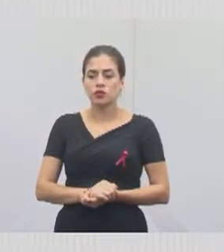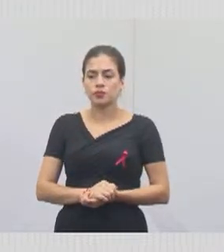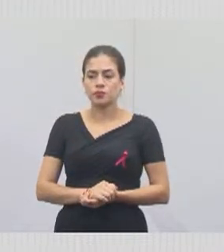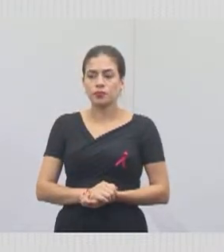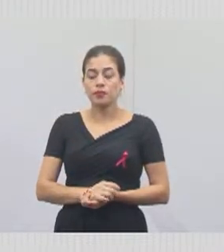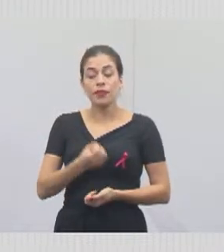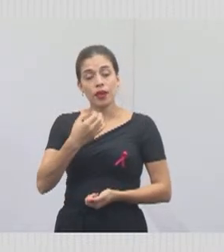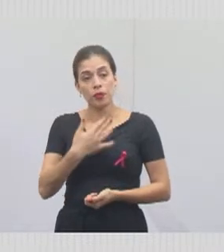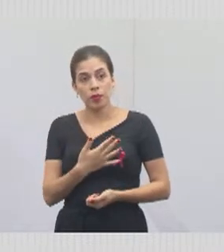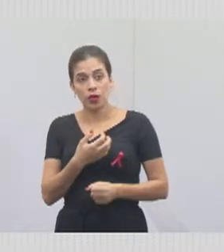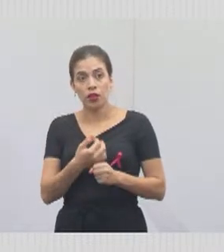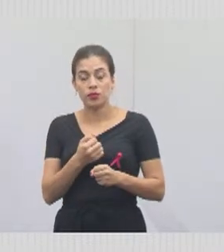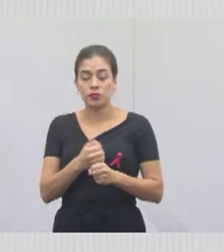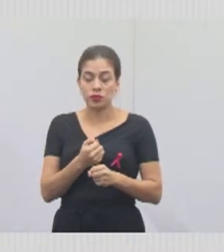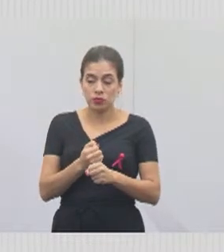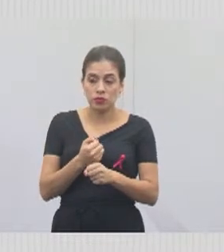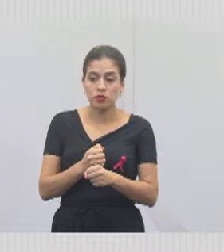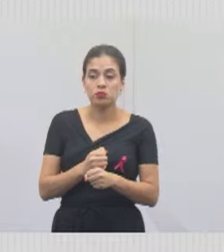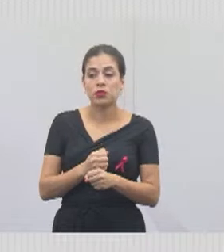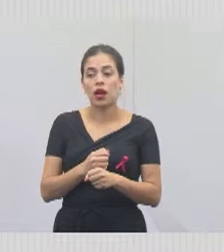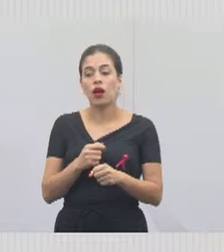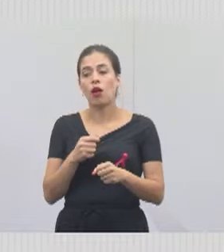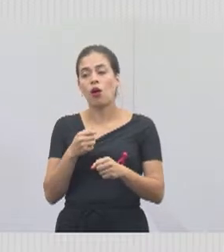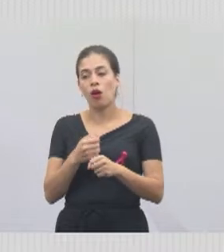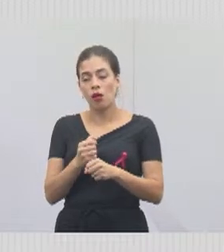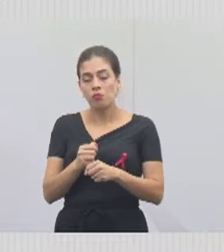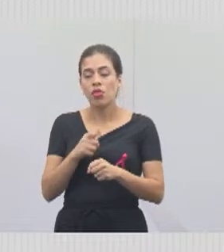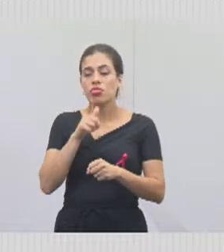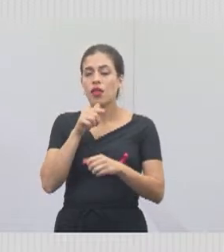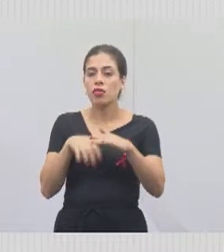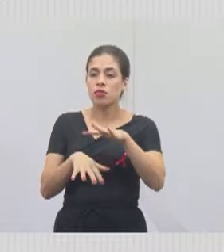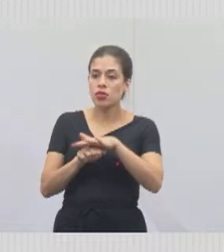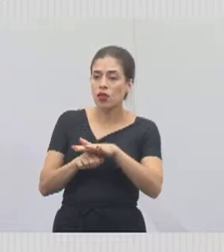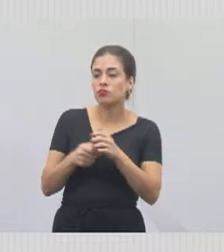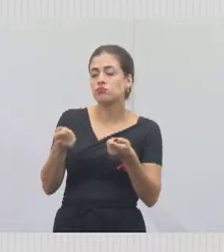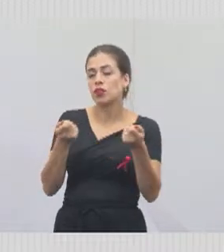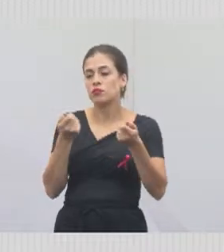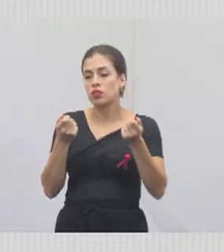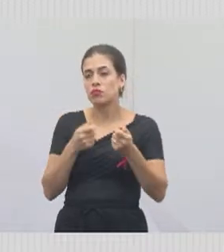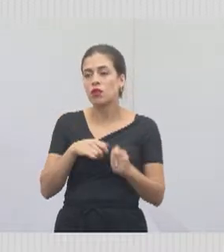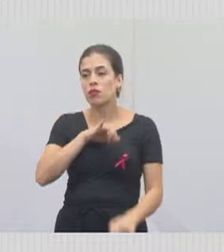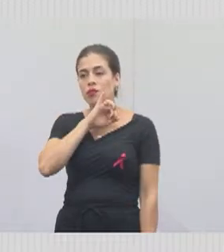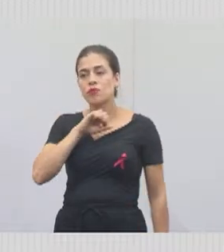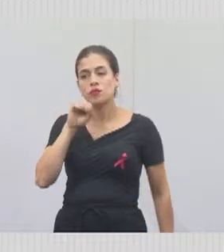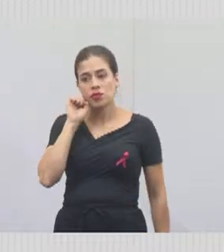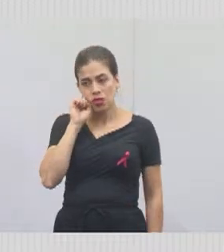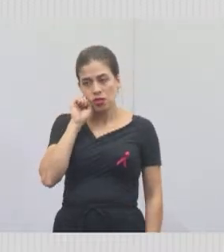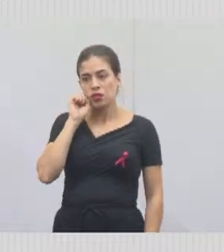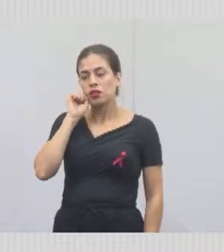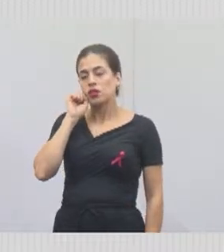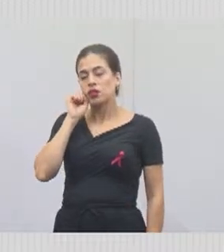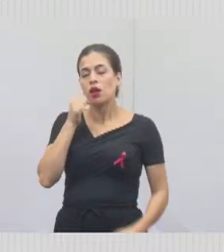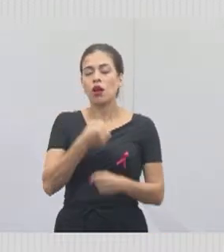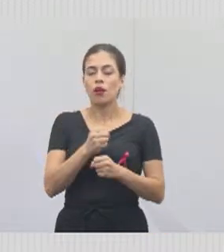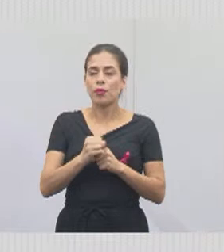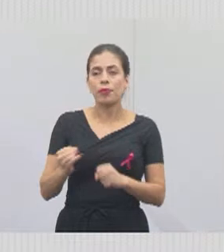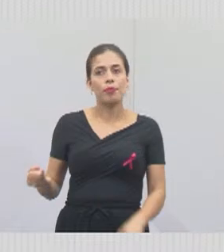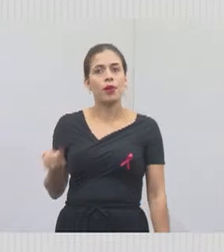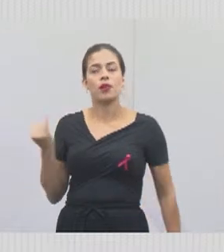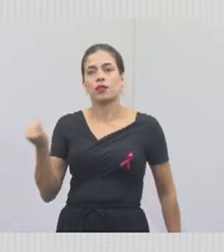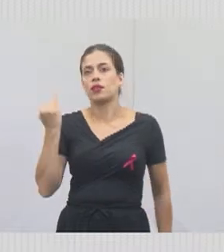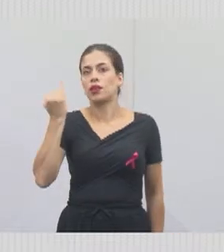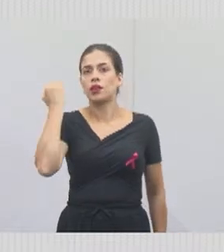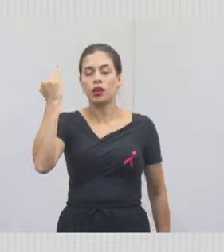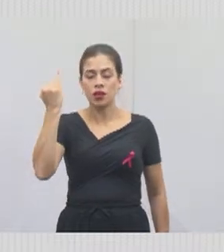Bom, essa obra é uma das obras de drenagem que está ocorrendo na administração em Zé Santana, obras que são importantes,